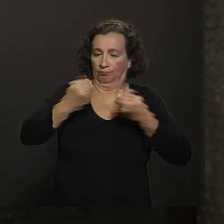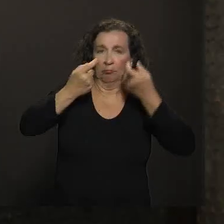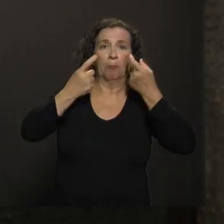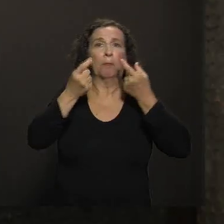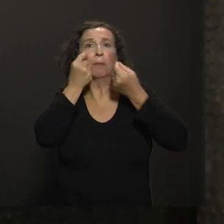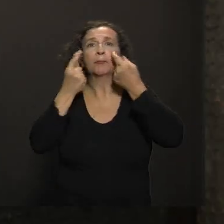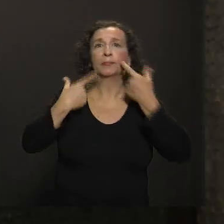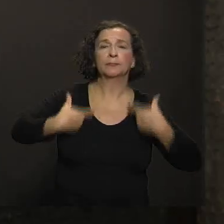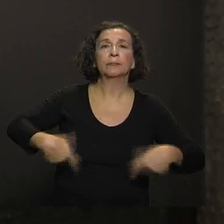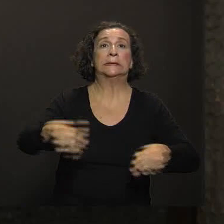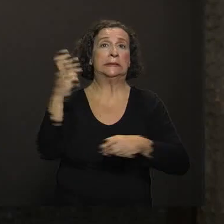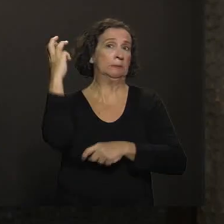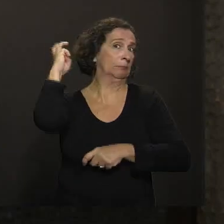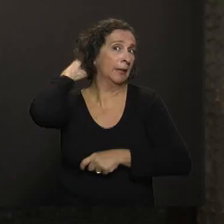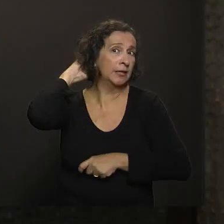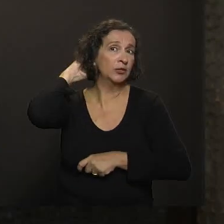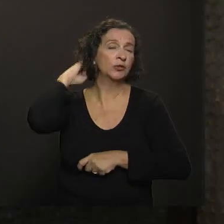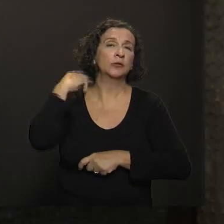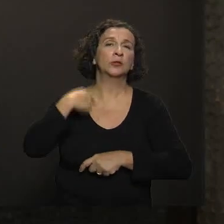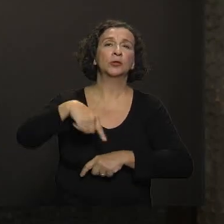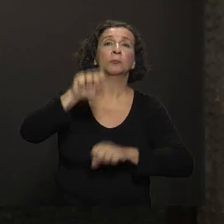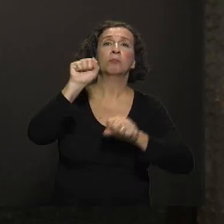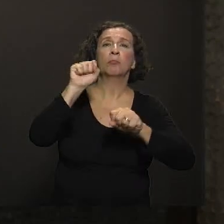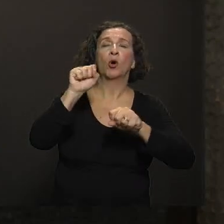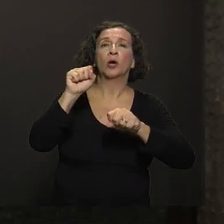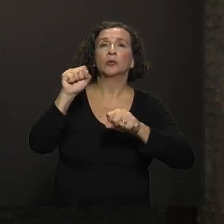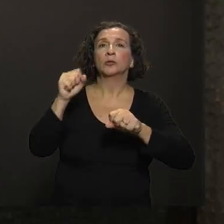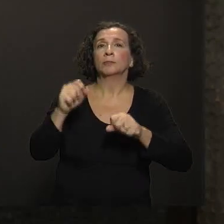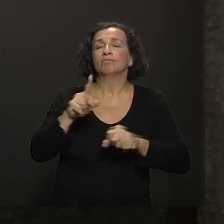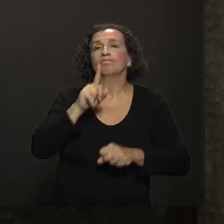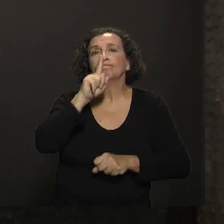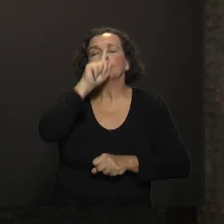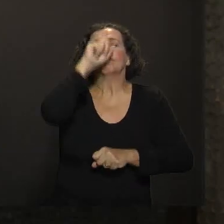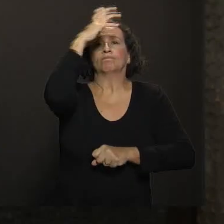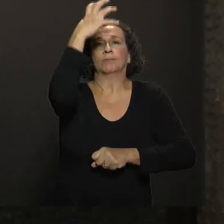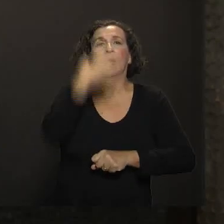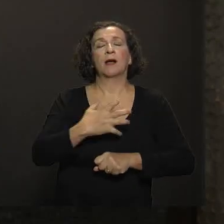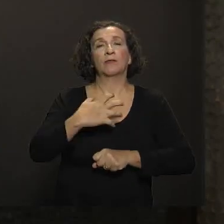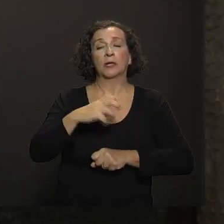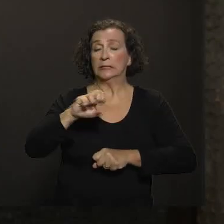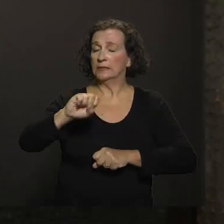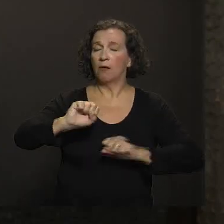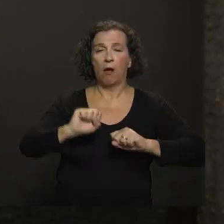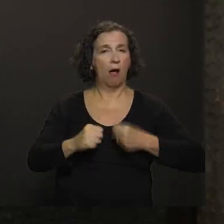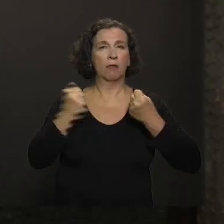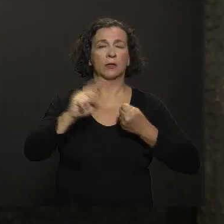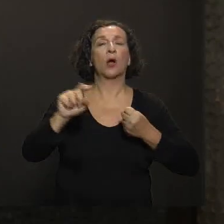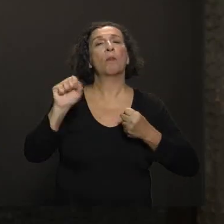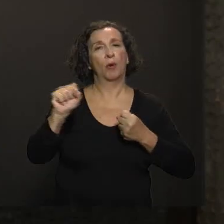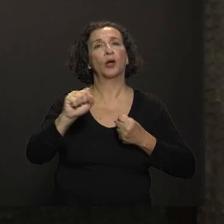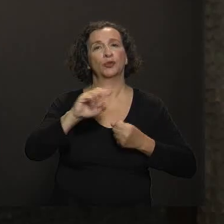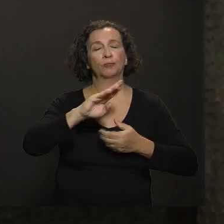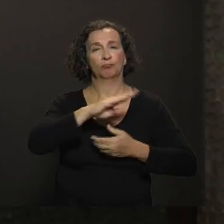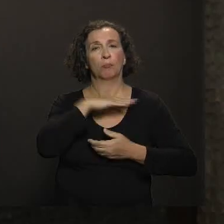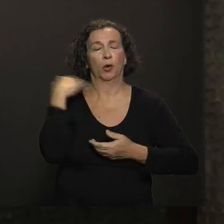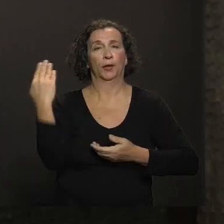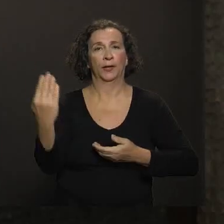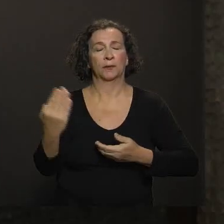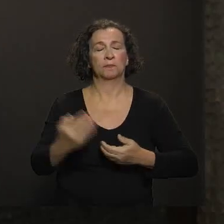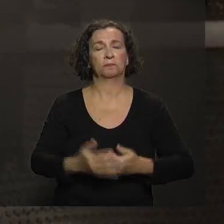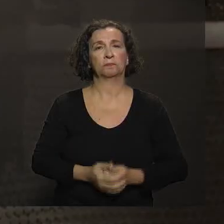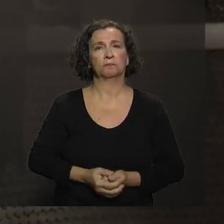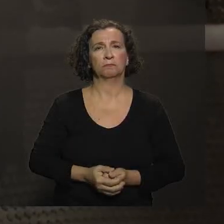fazer uma meningite, e aí esse quadro pode se agravar e, se a criança não se recuperar, pode ir a óbito, pode morrer.